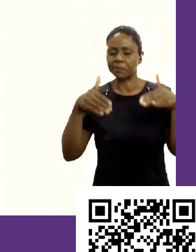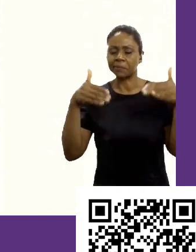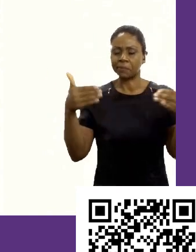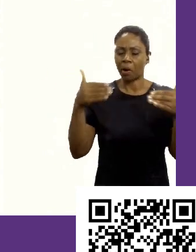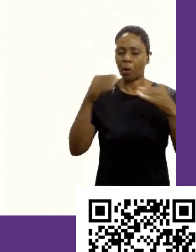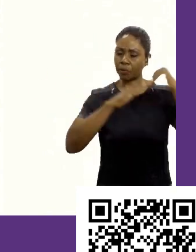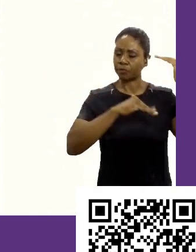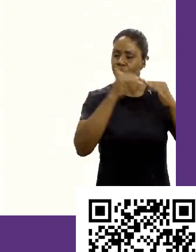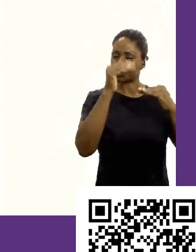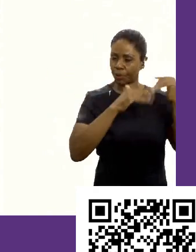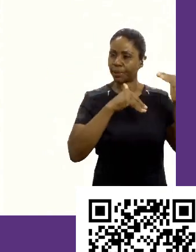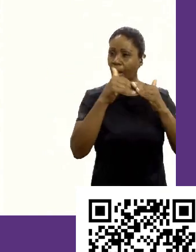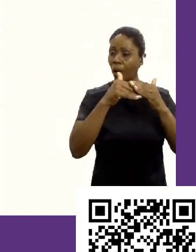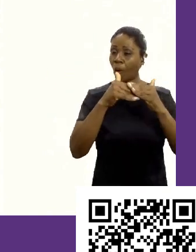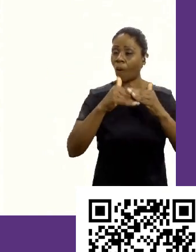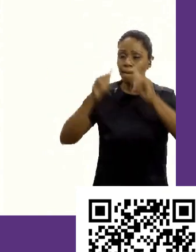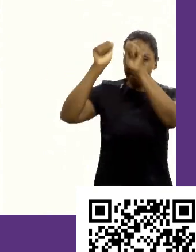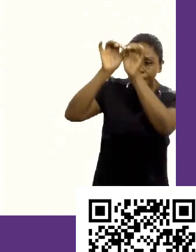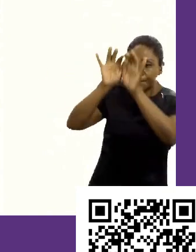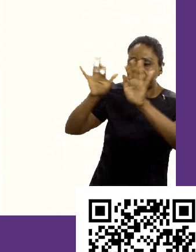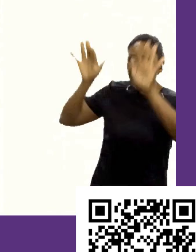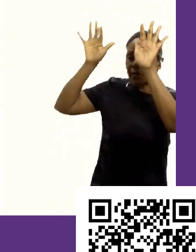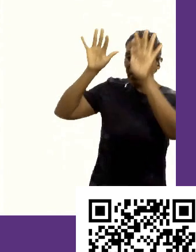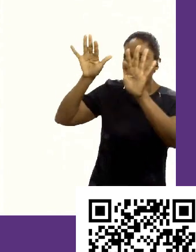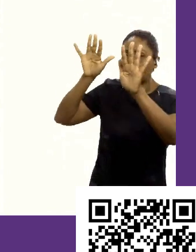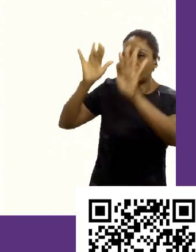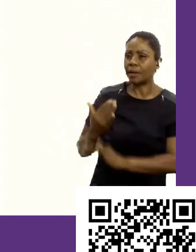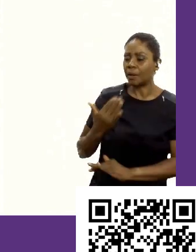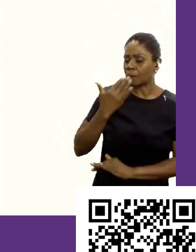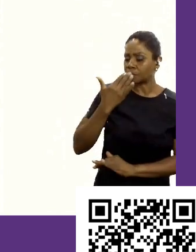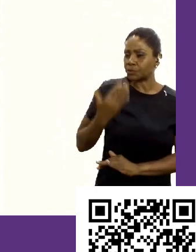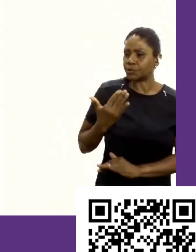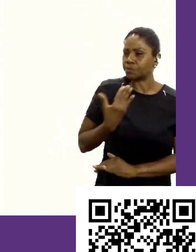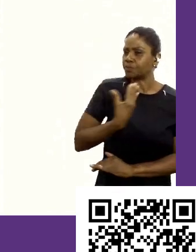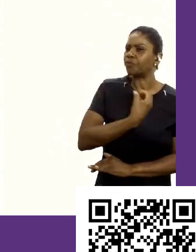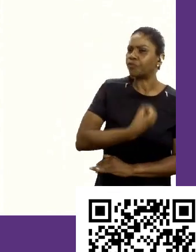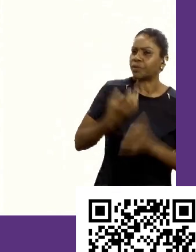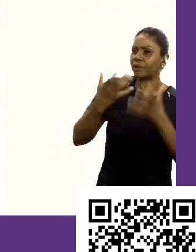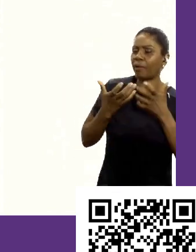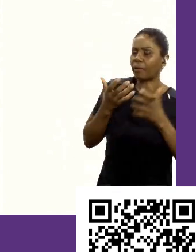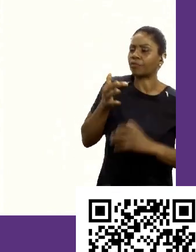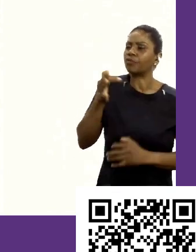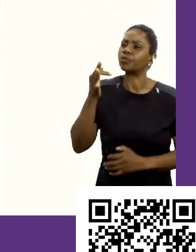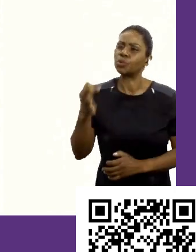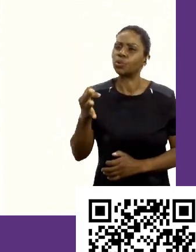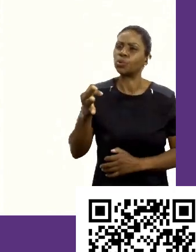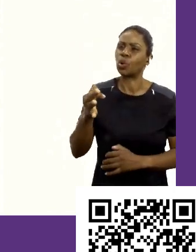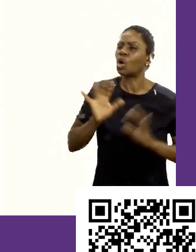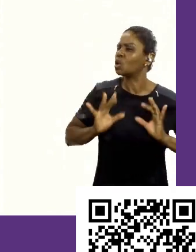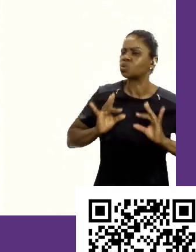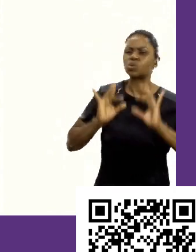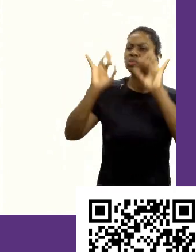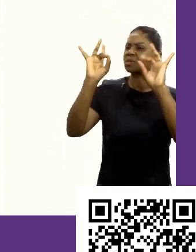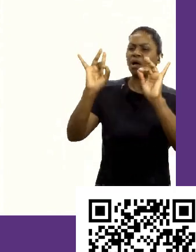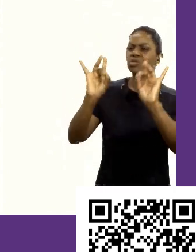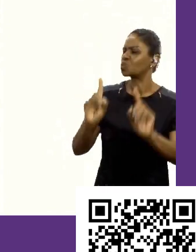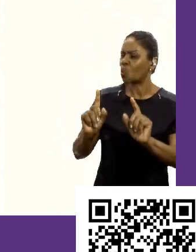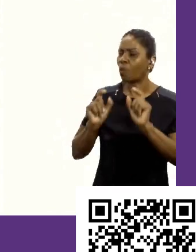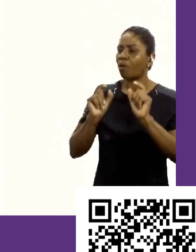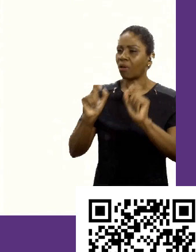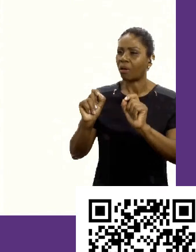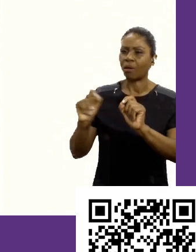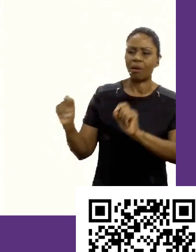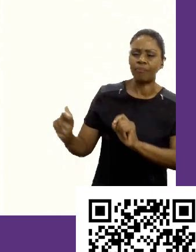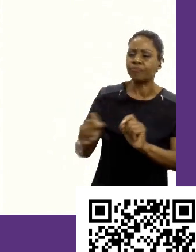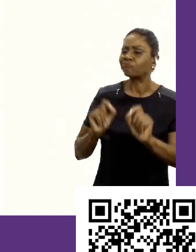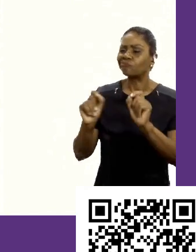eu quero ter, eu acho que vale a reflexão. Que tipo de vida eu quero ter? O que é sucesso para você? O que